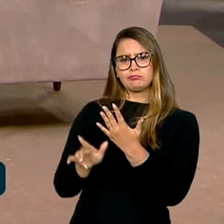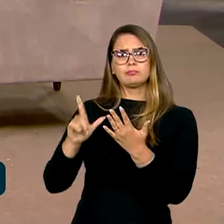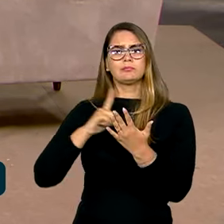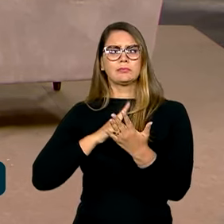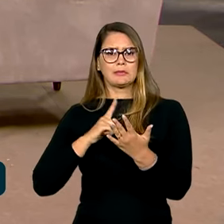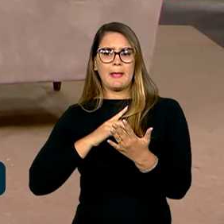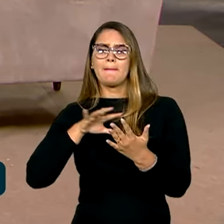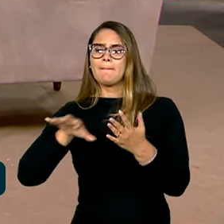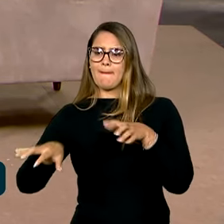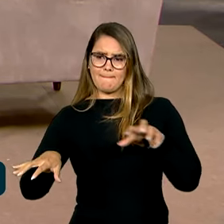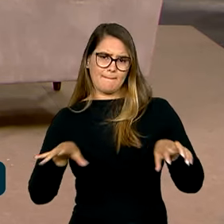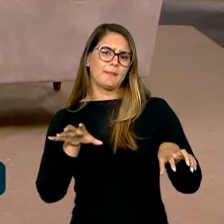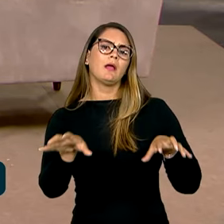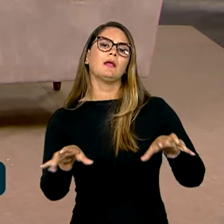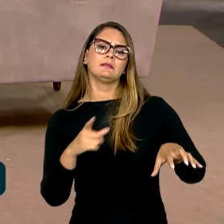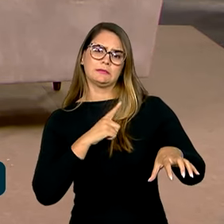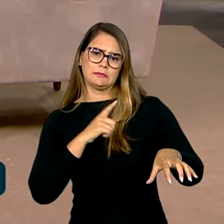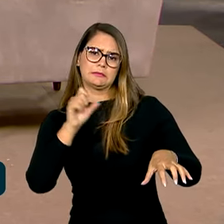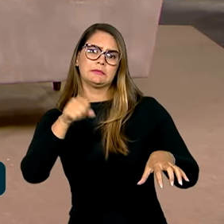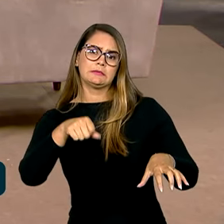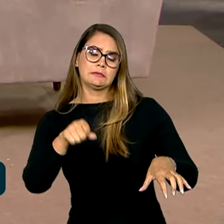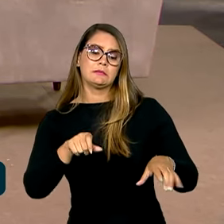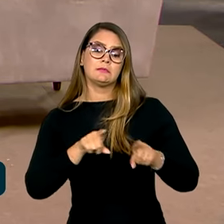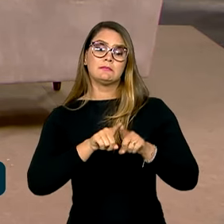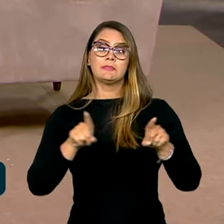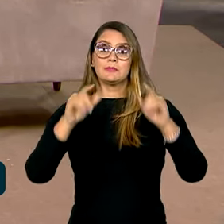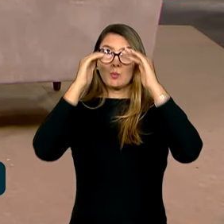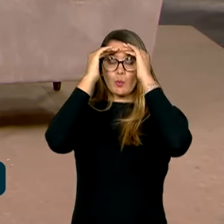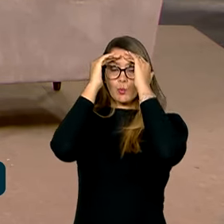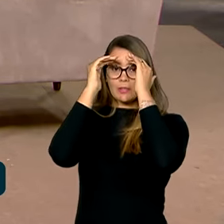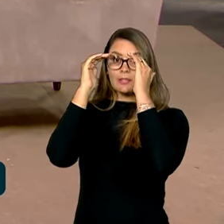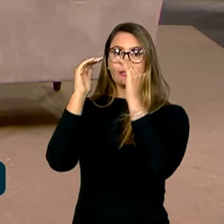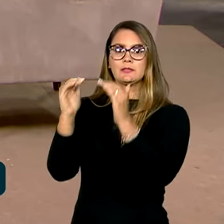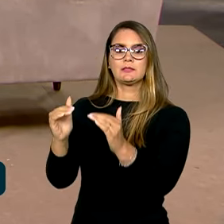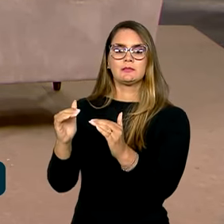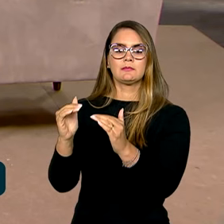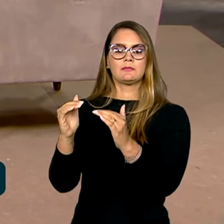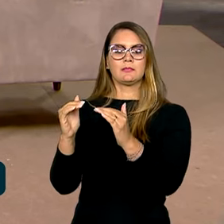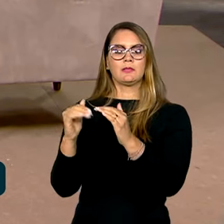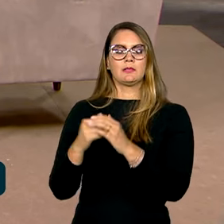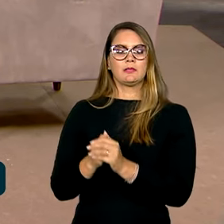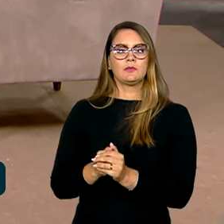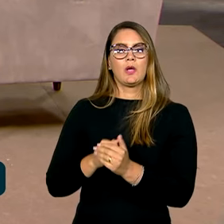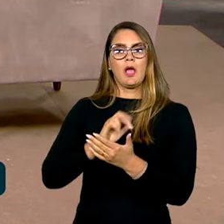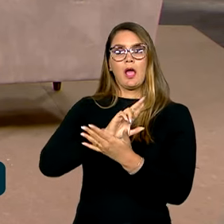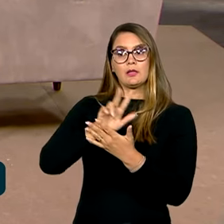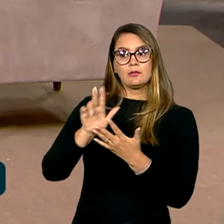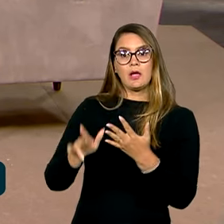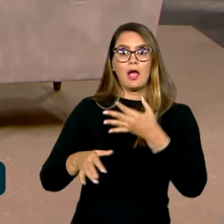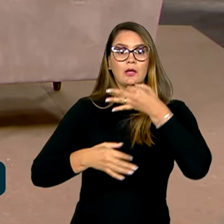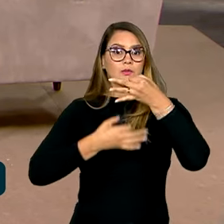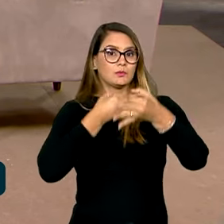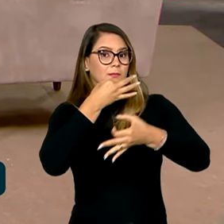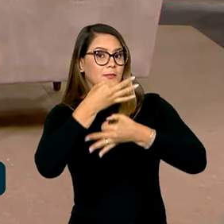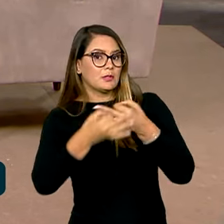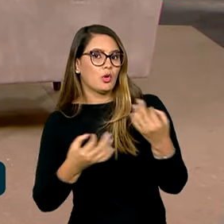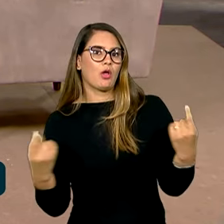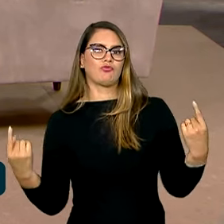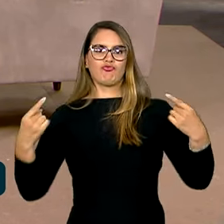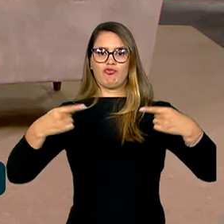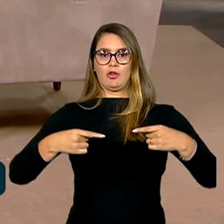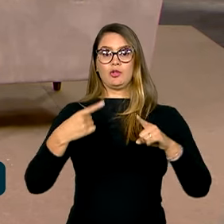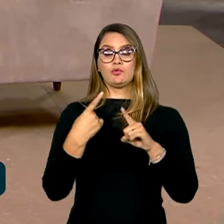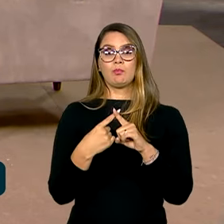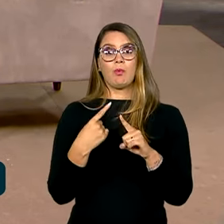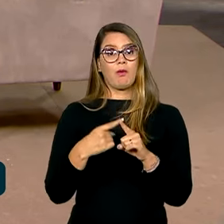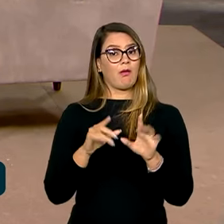polarização, há um respeito muito grande às ideias diferentes, às visões de mundo antagônicas, porque é